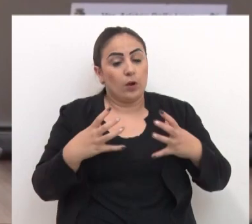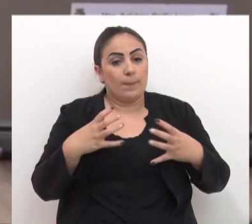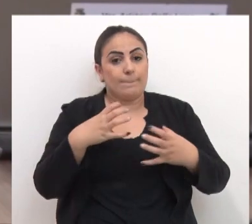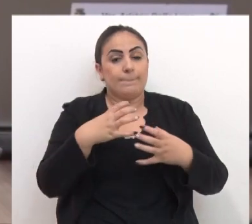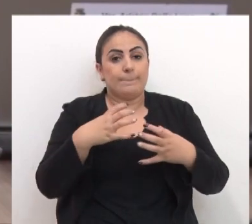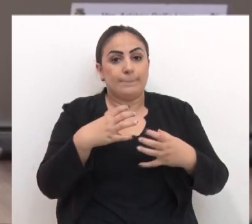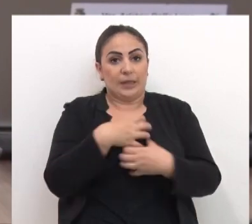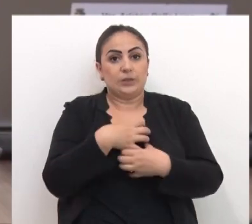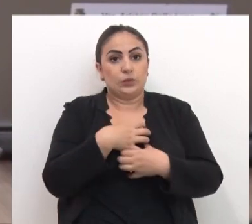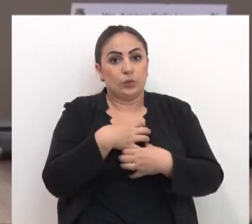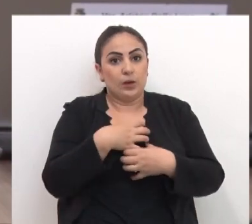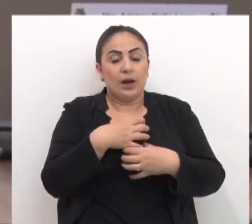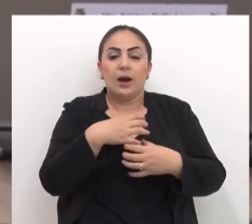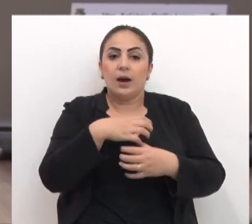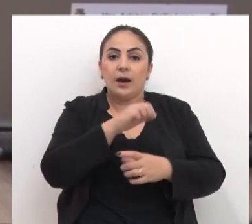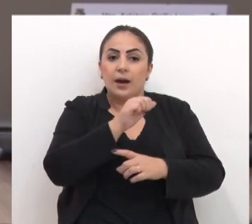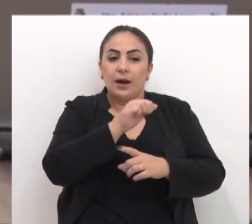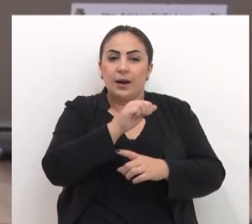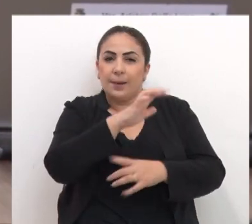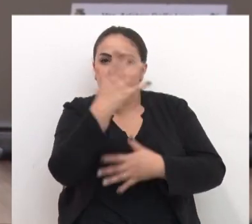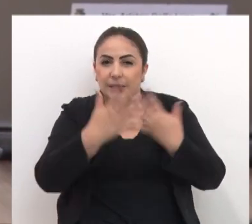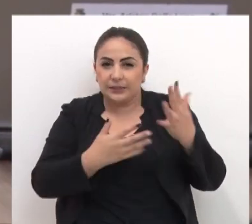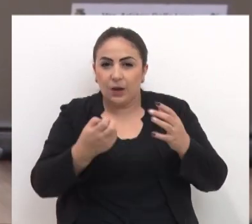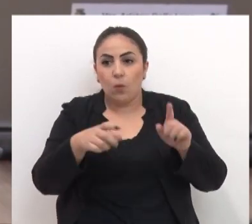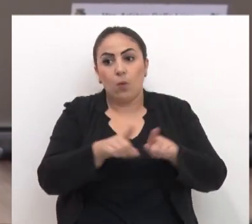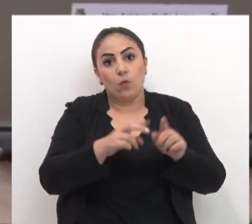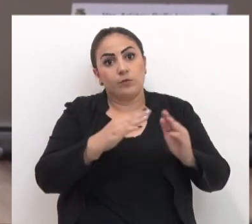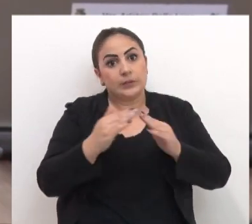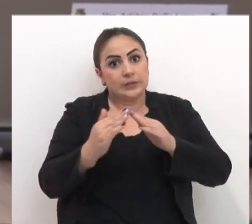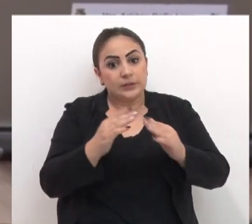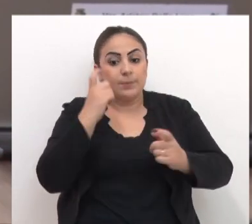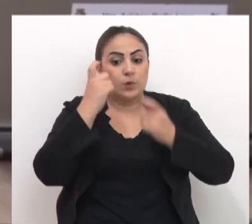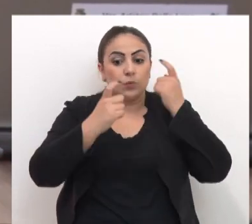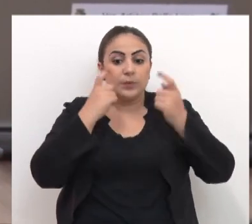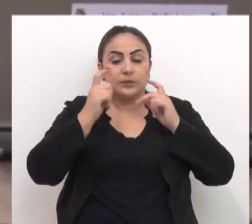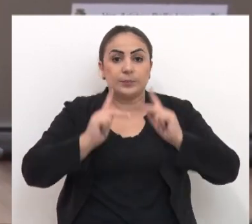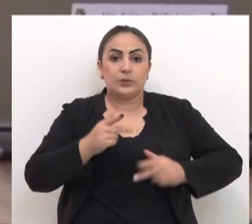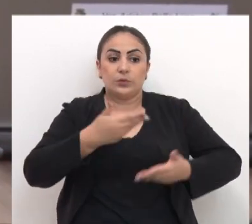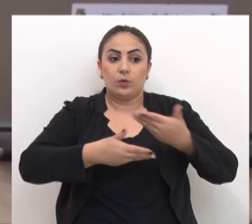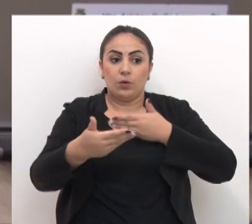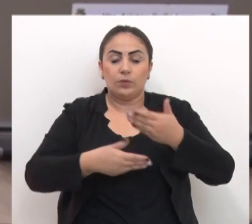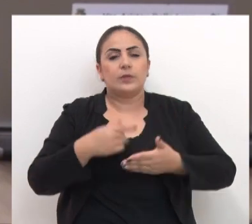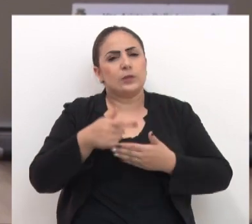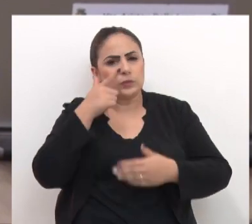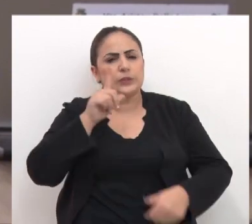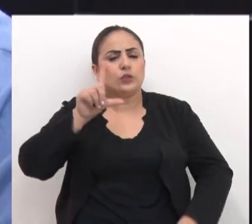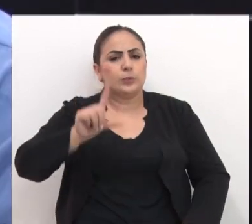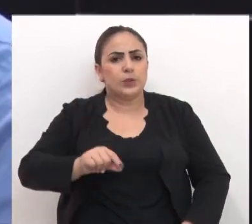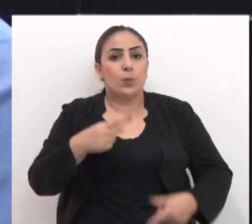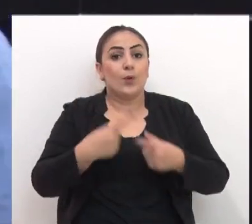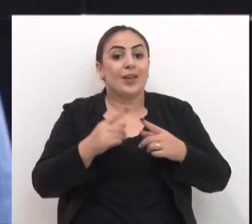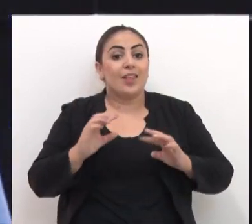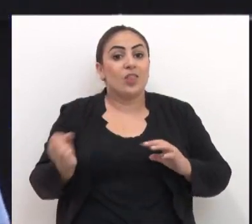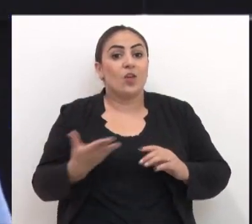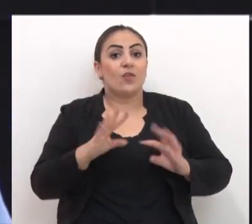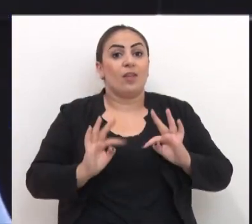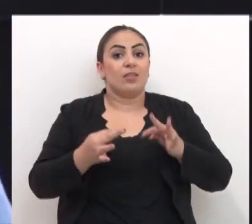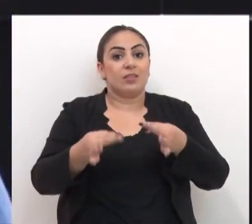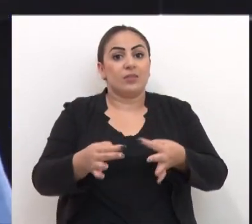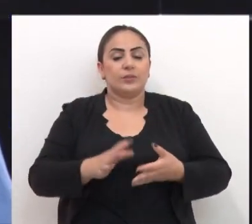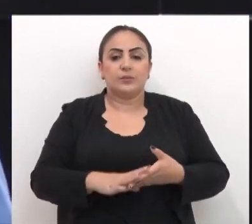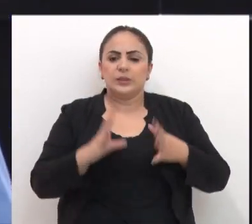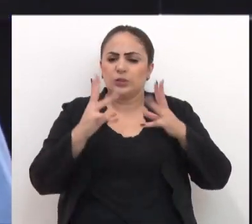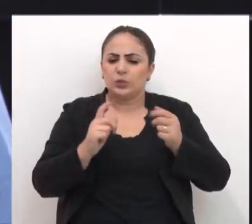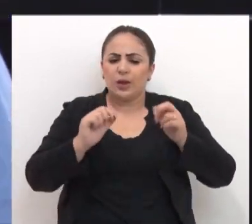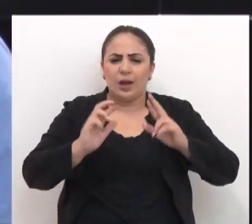salientou que os impactos ambientais e de vizinhança que estão entre as preocupações dos envolvidos serão minimizados